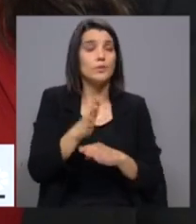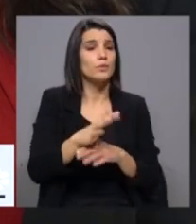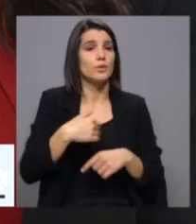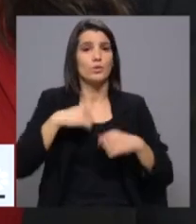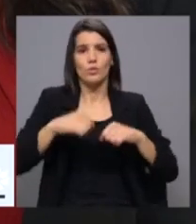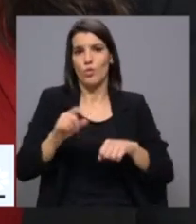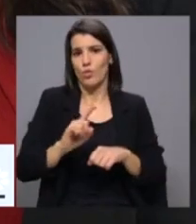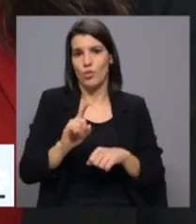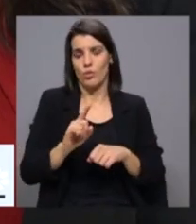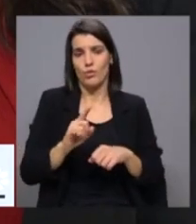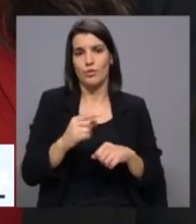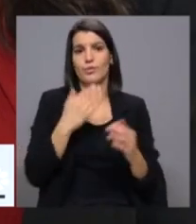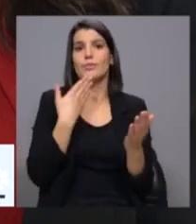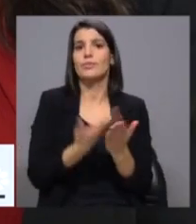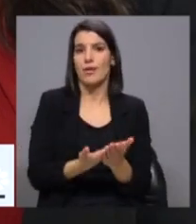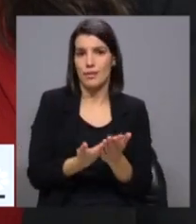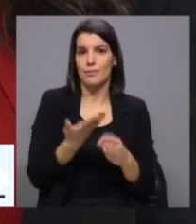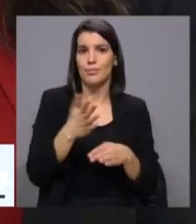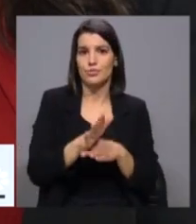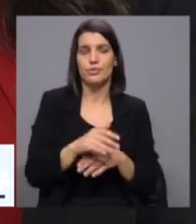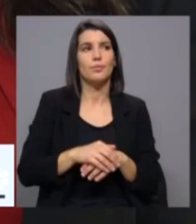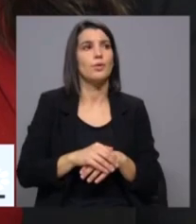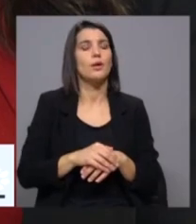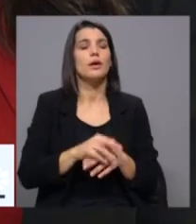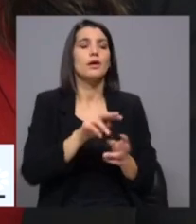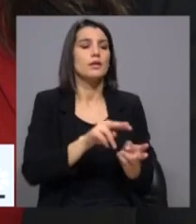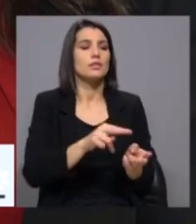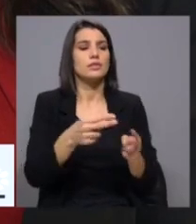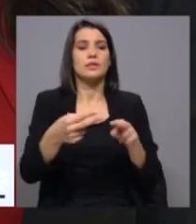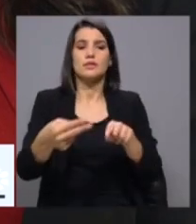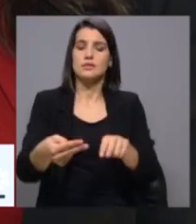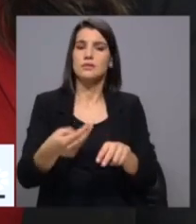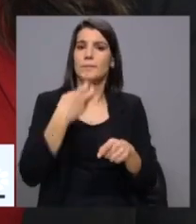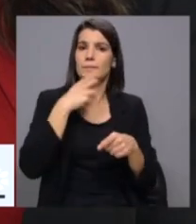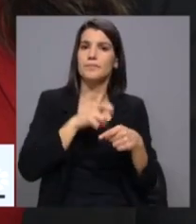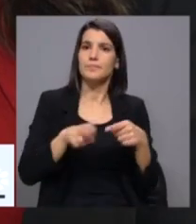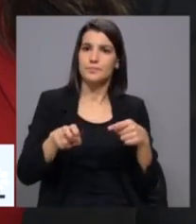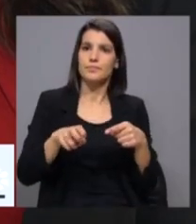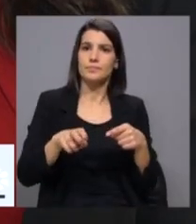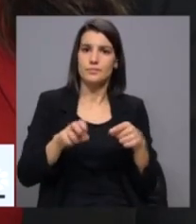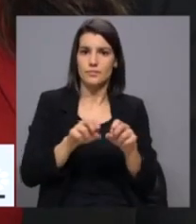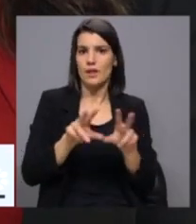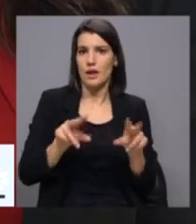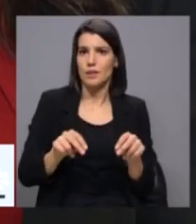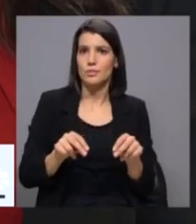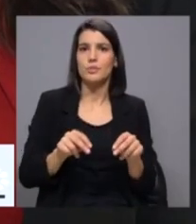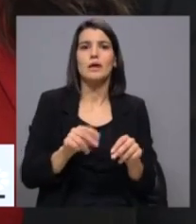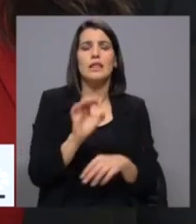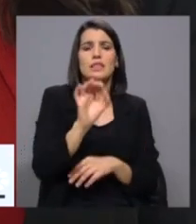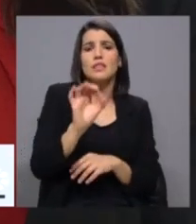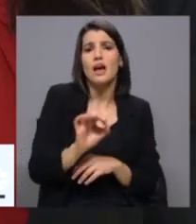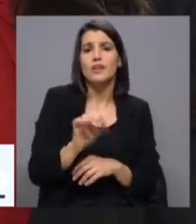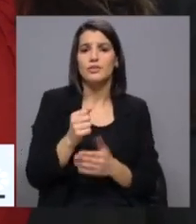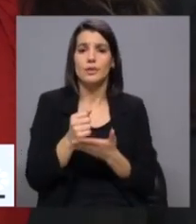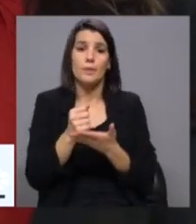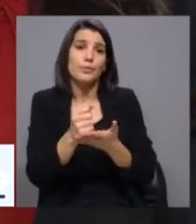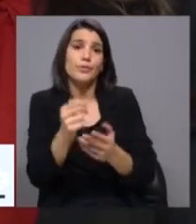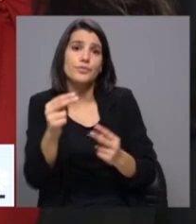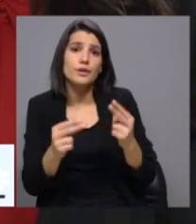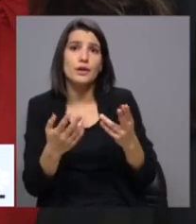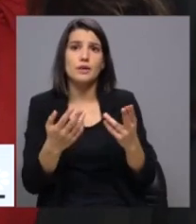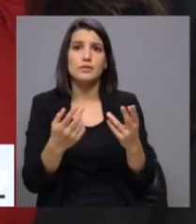que seja possível fazer uma transição energética com base em taxas, benefícios fiscais,